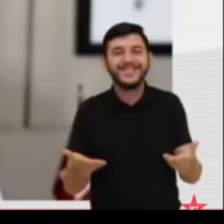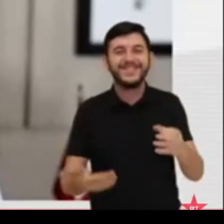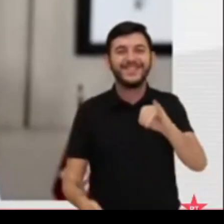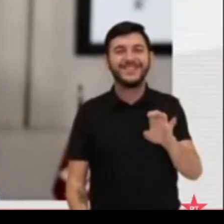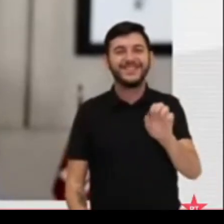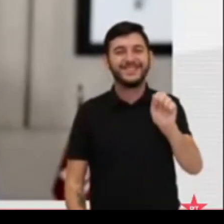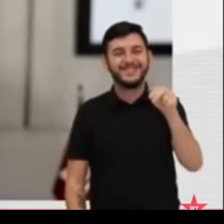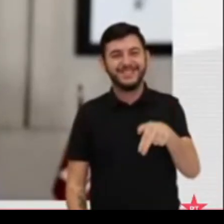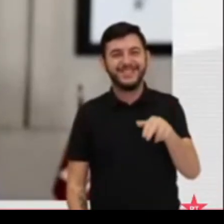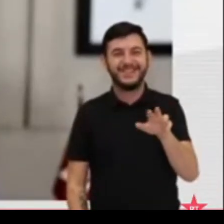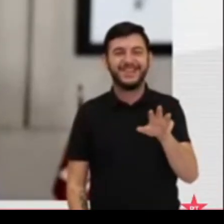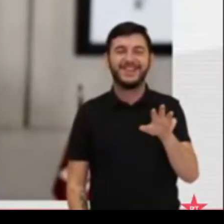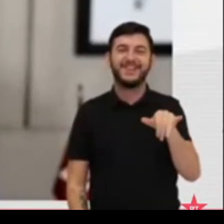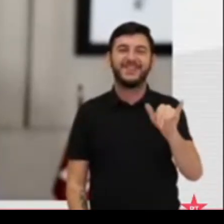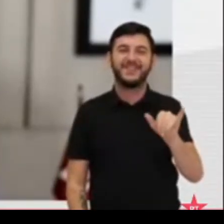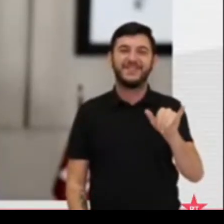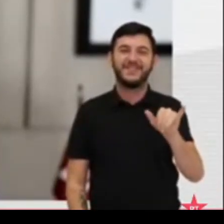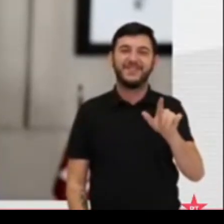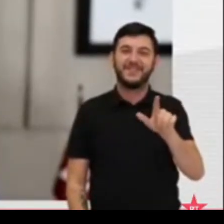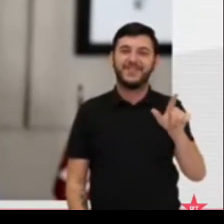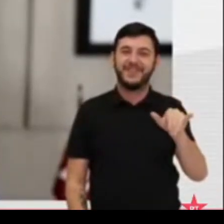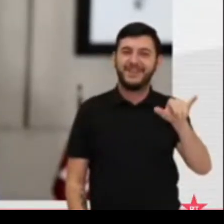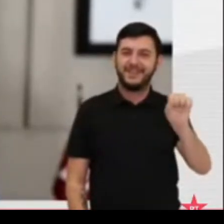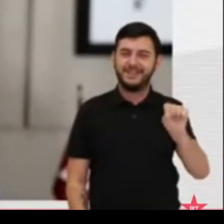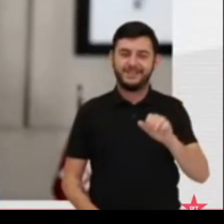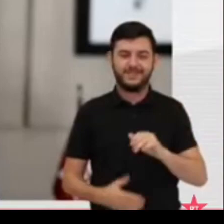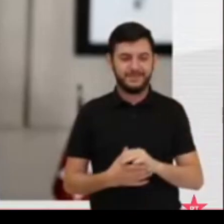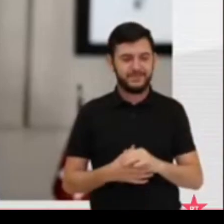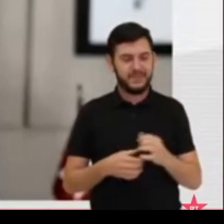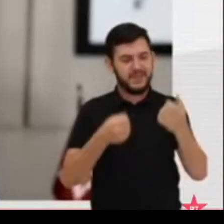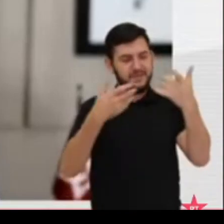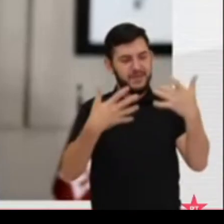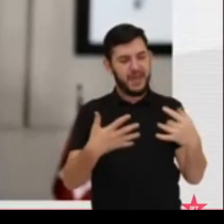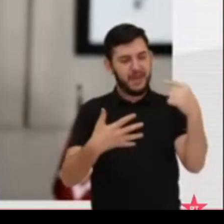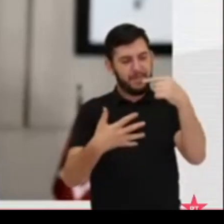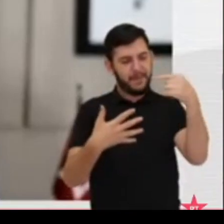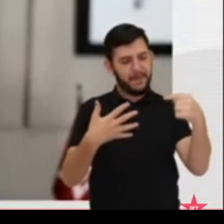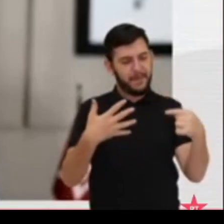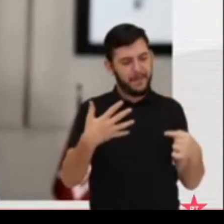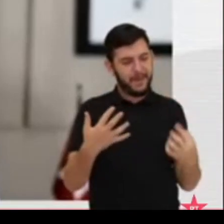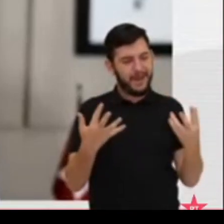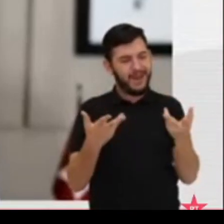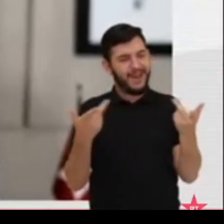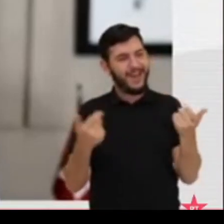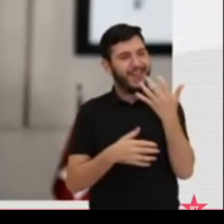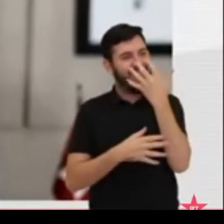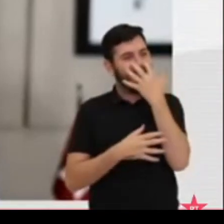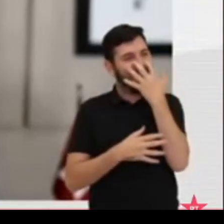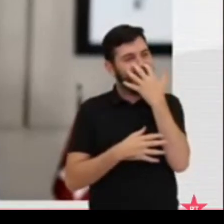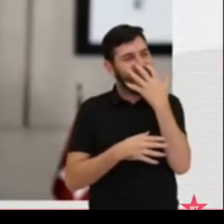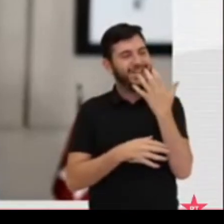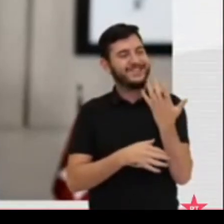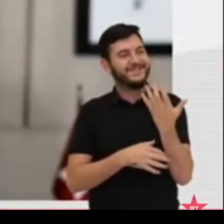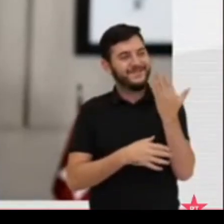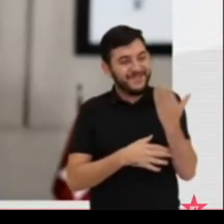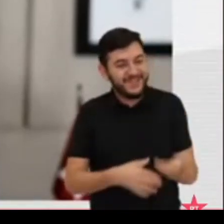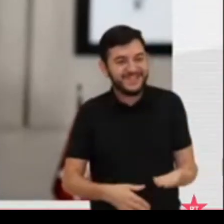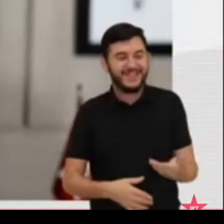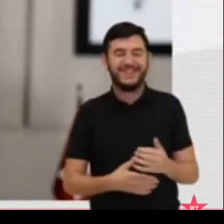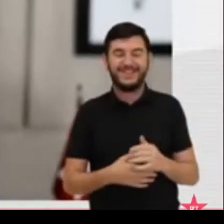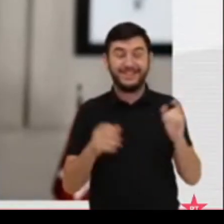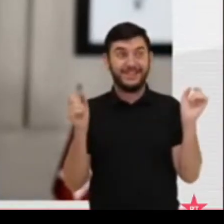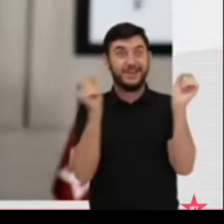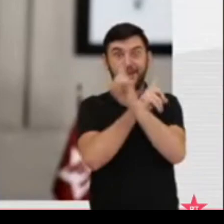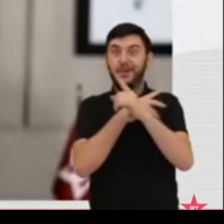difícil listar as qualidades que admiro em você, mas eu gostaria de destacar duas delas. A